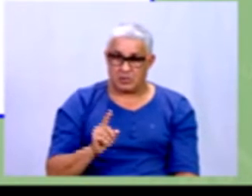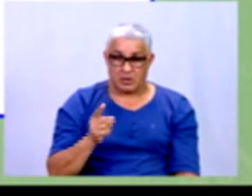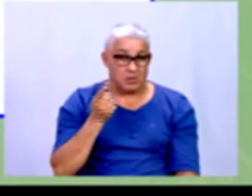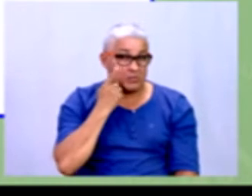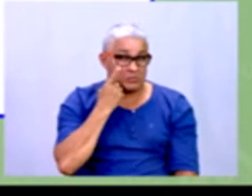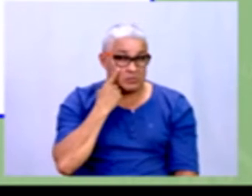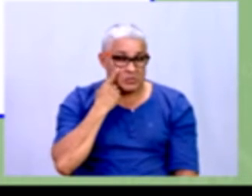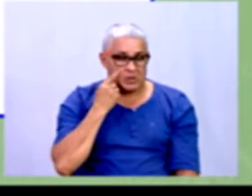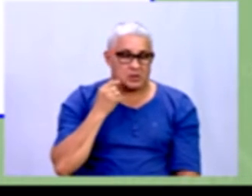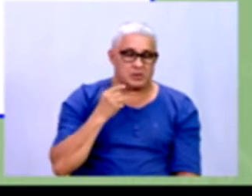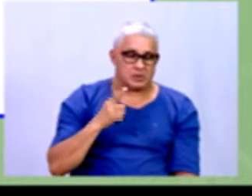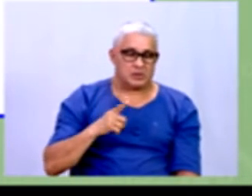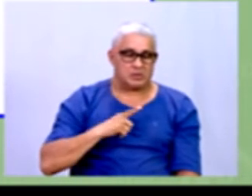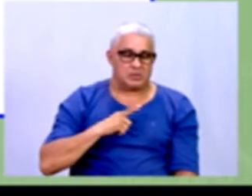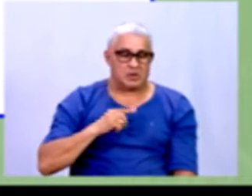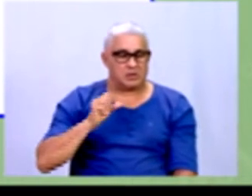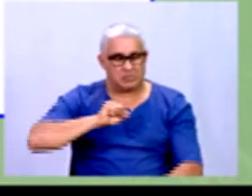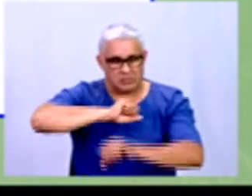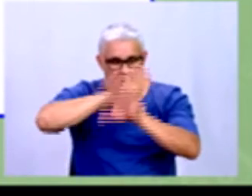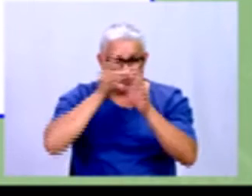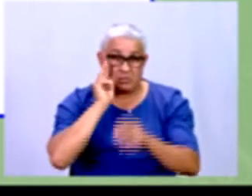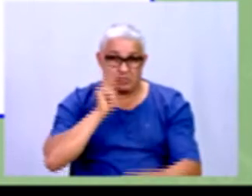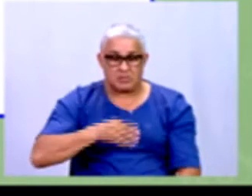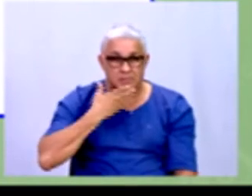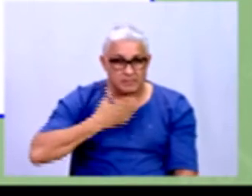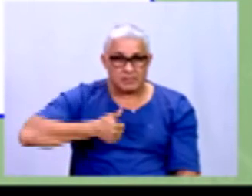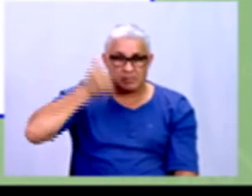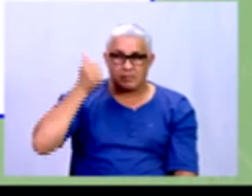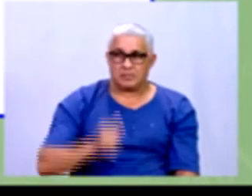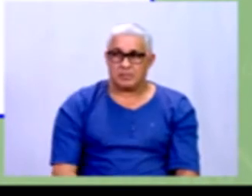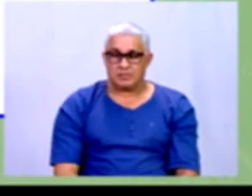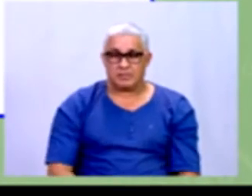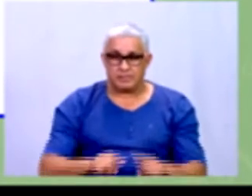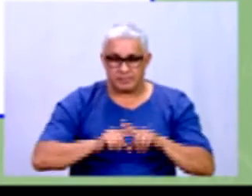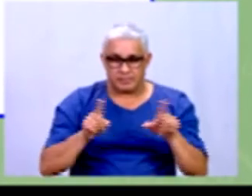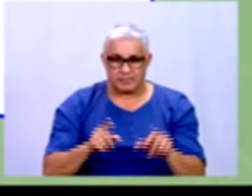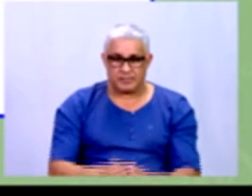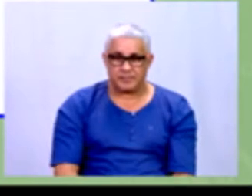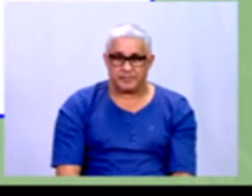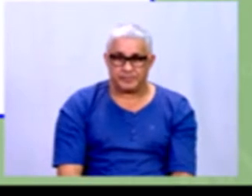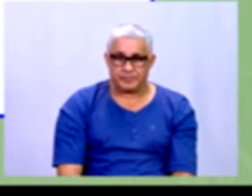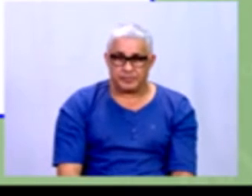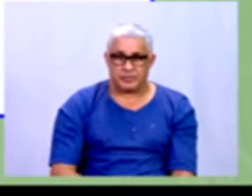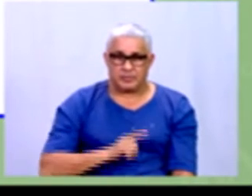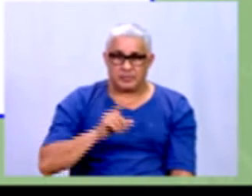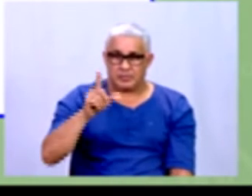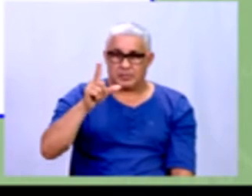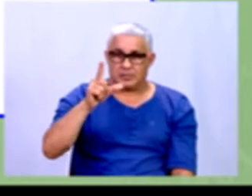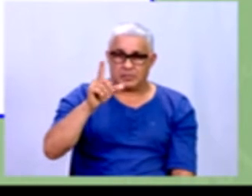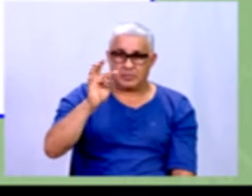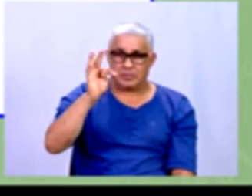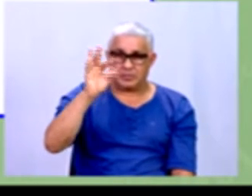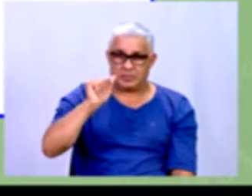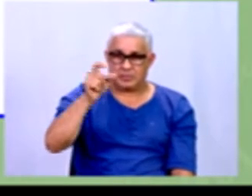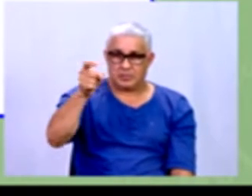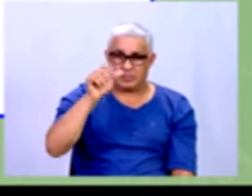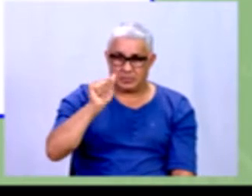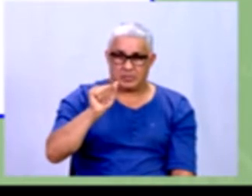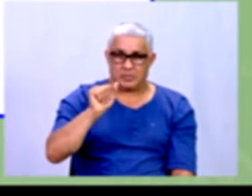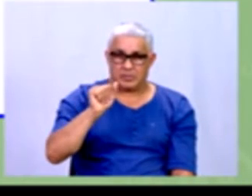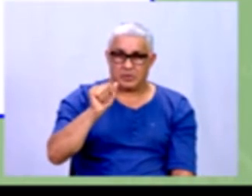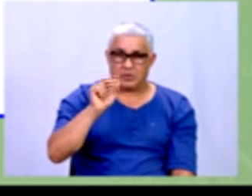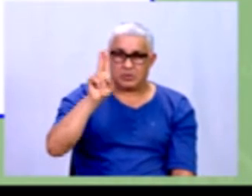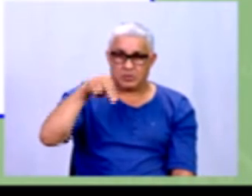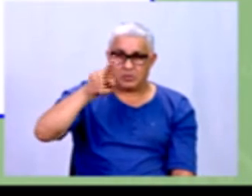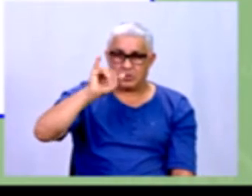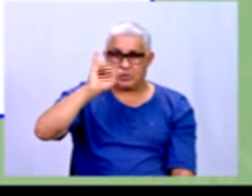vocês terem uma... Uma visão melhor do que é. Mas a taxa unitária ela é nada mais é do